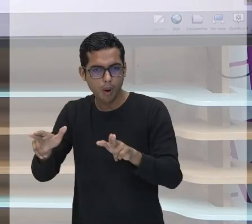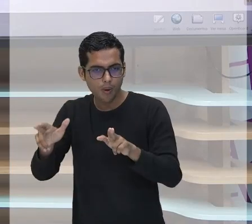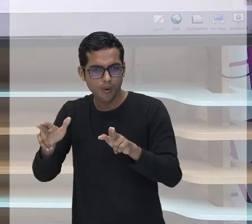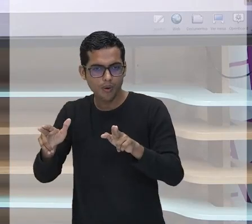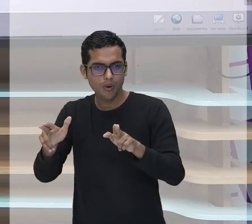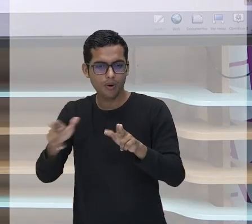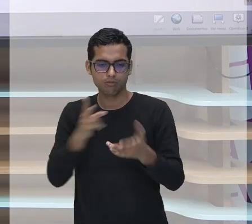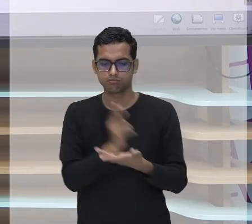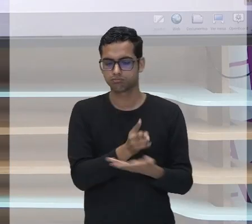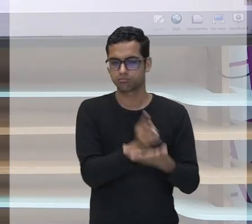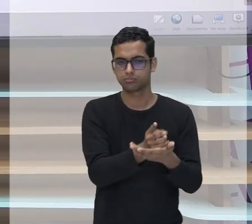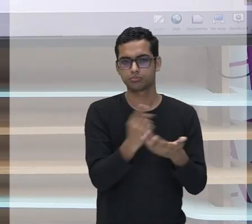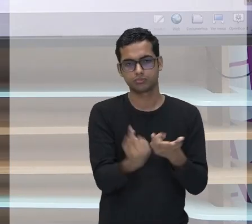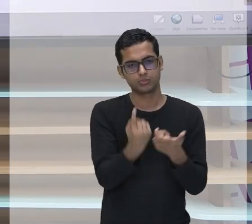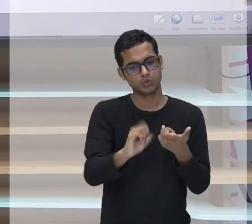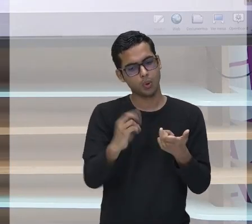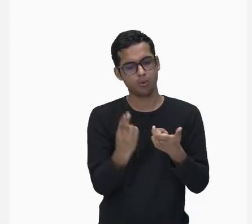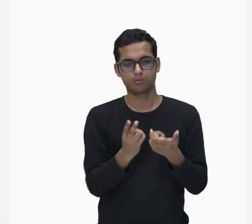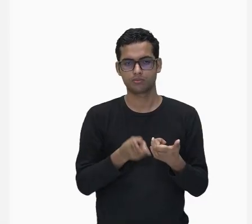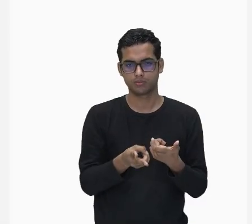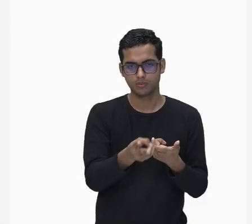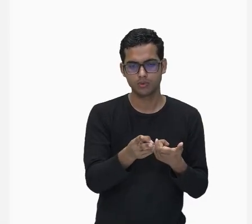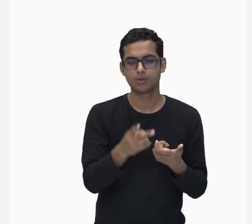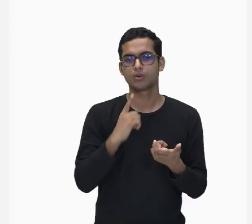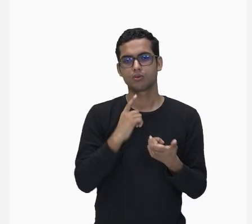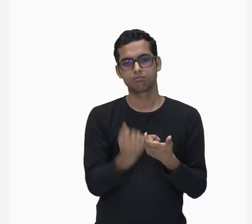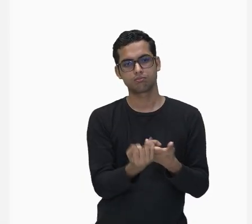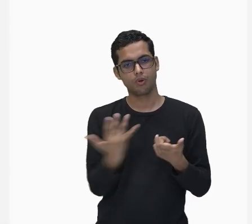vai para o plural masculino.